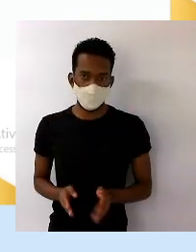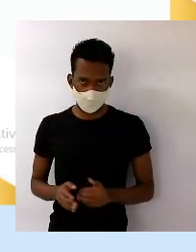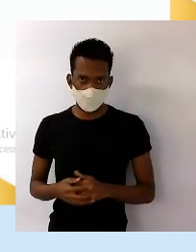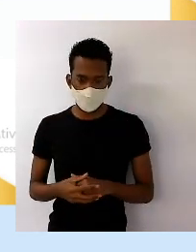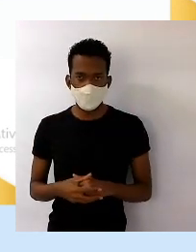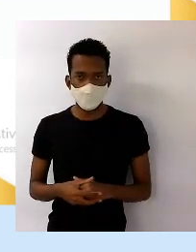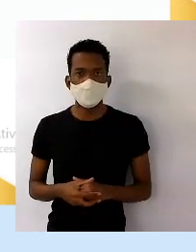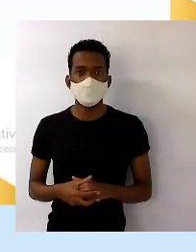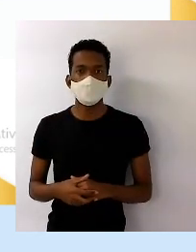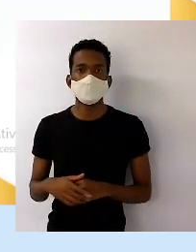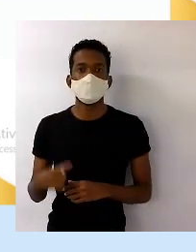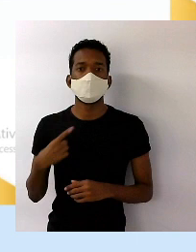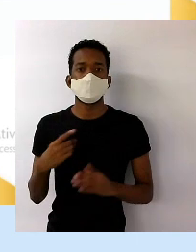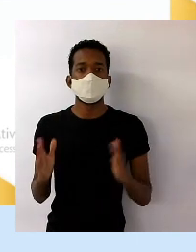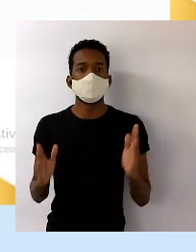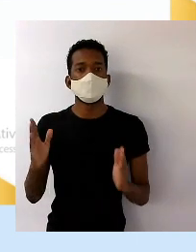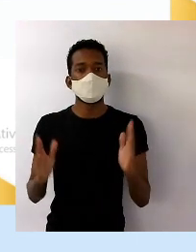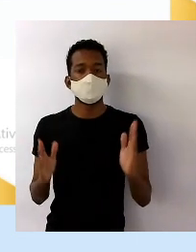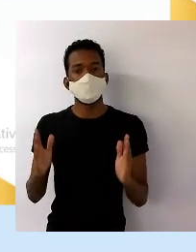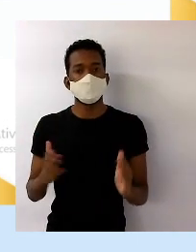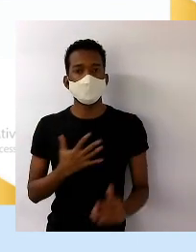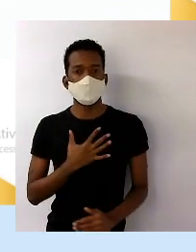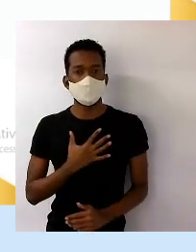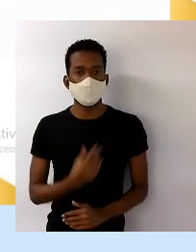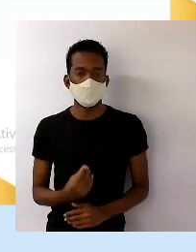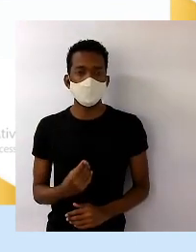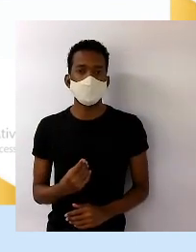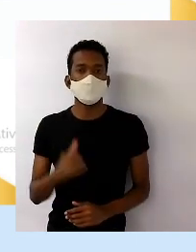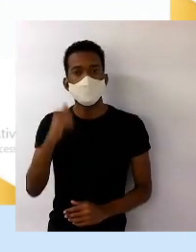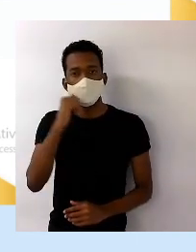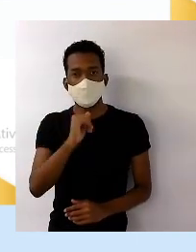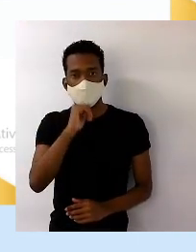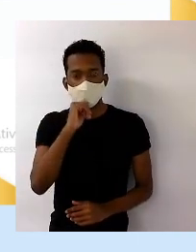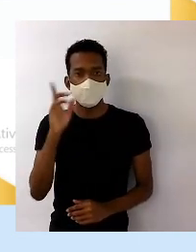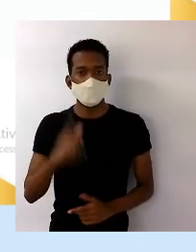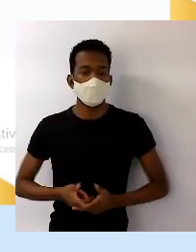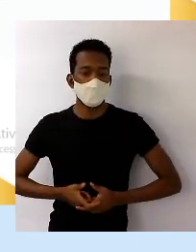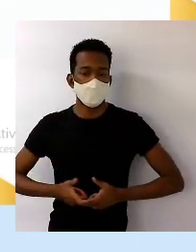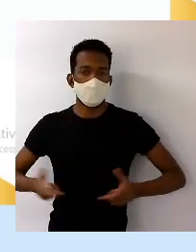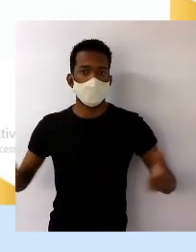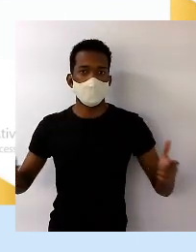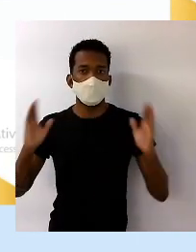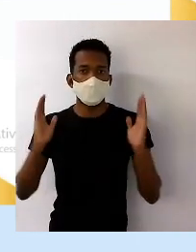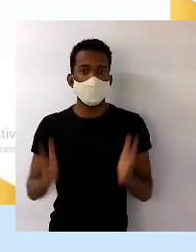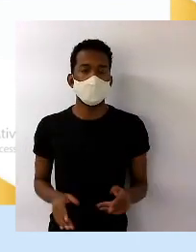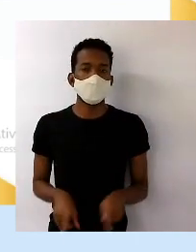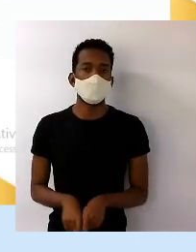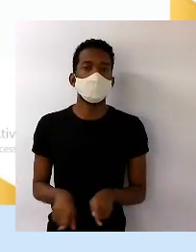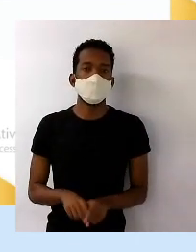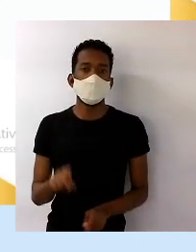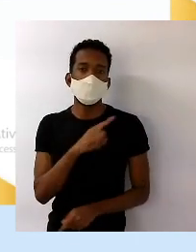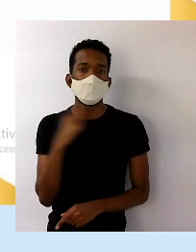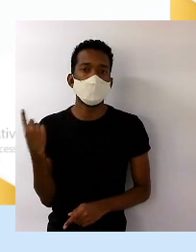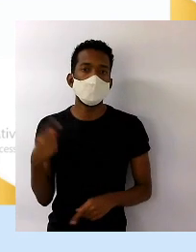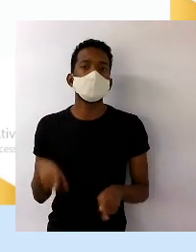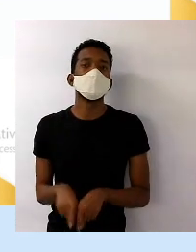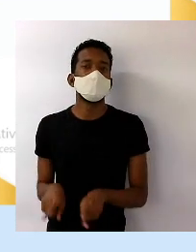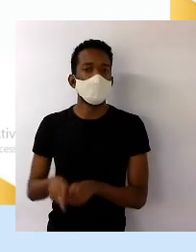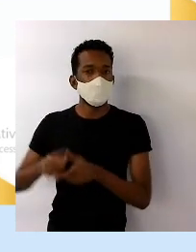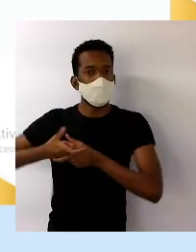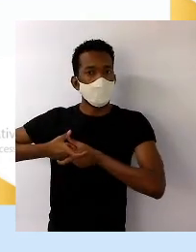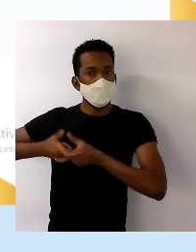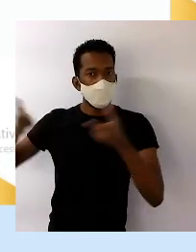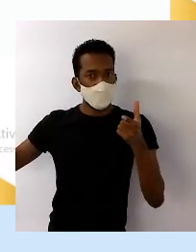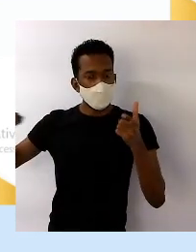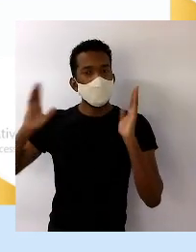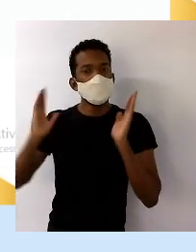A média de filhos por mãe, por mulheres, eram muito altas. E a taxa de mortalidade também era muito alta.